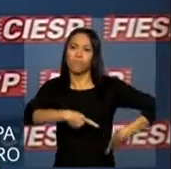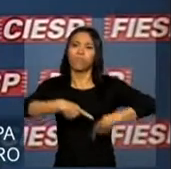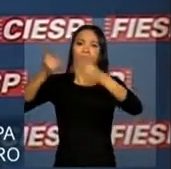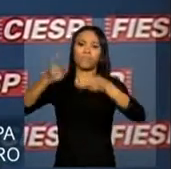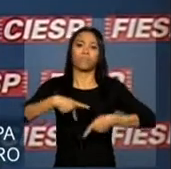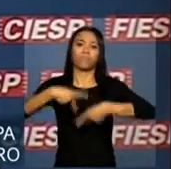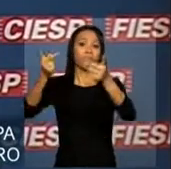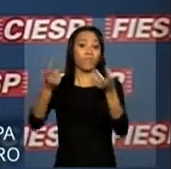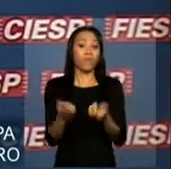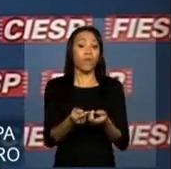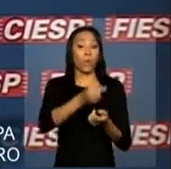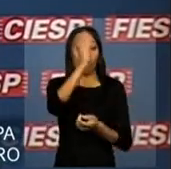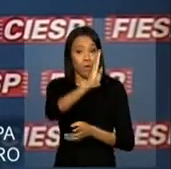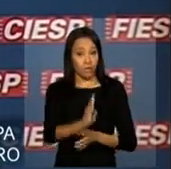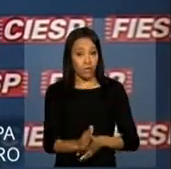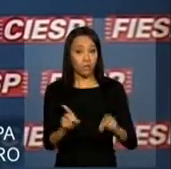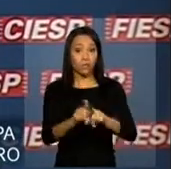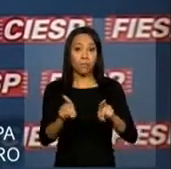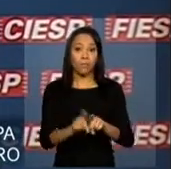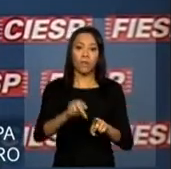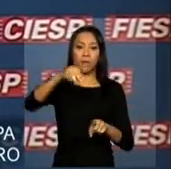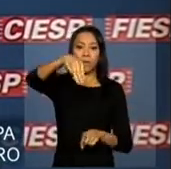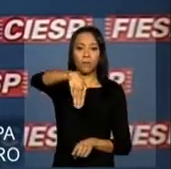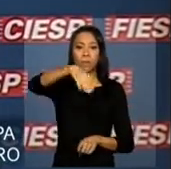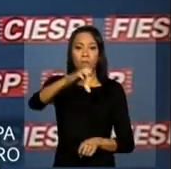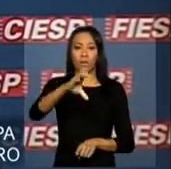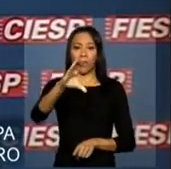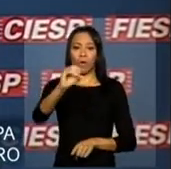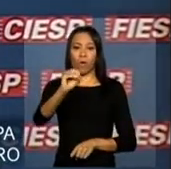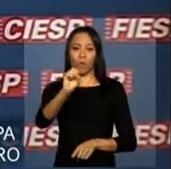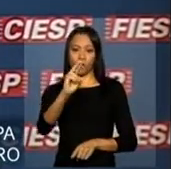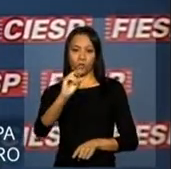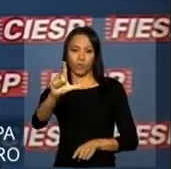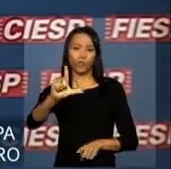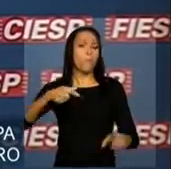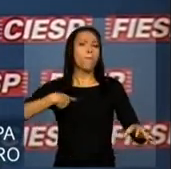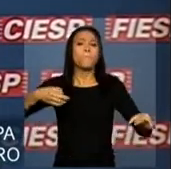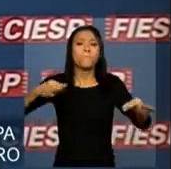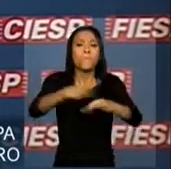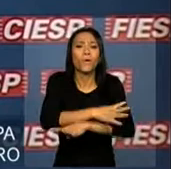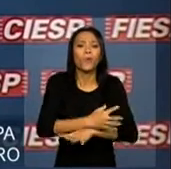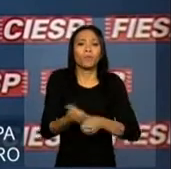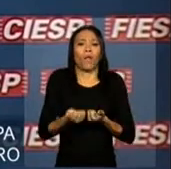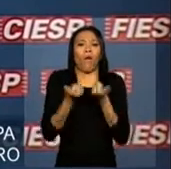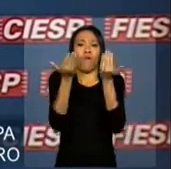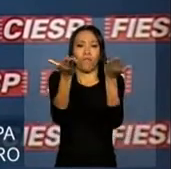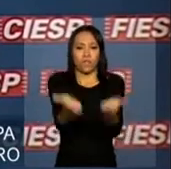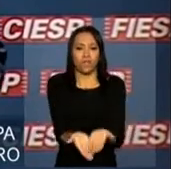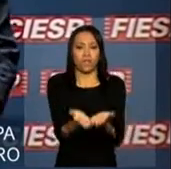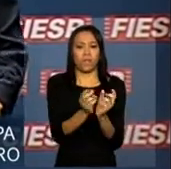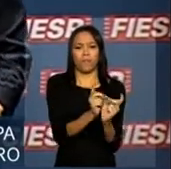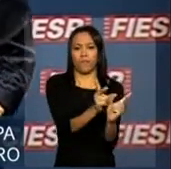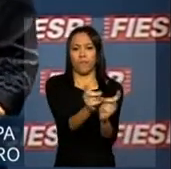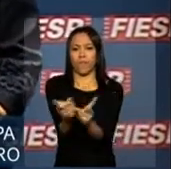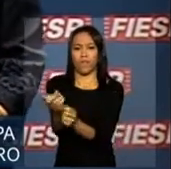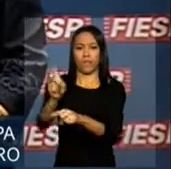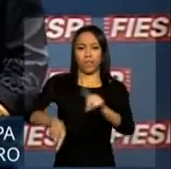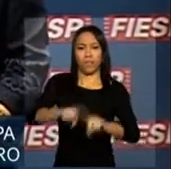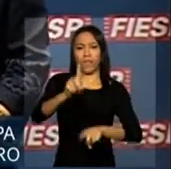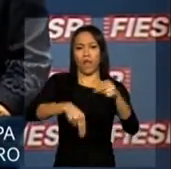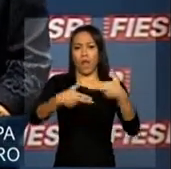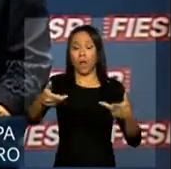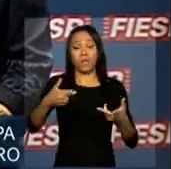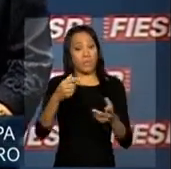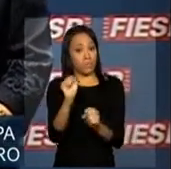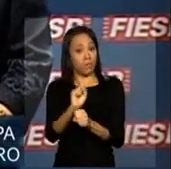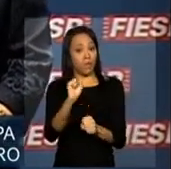e o Mercosul já estão prontos para fazer a oferta comercial. Esperamos que a troca de